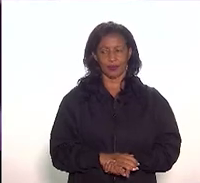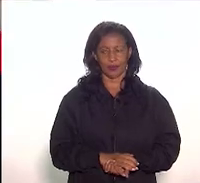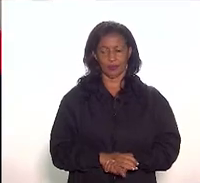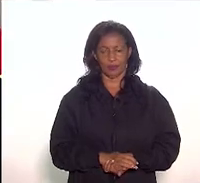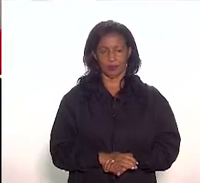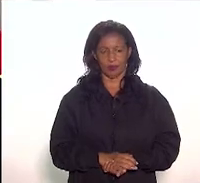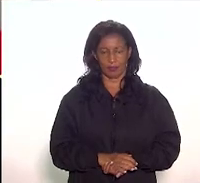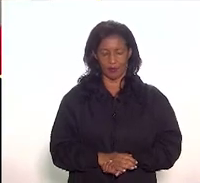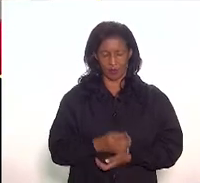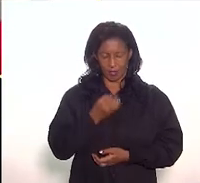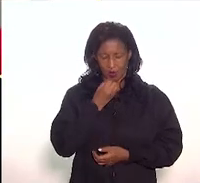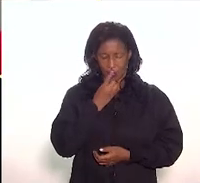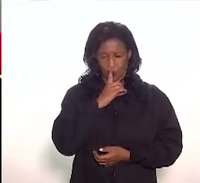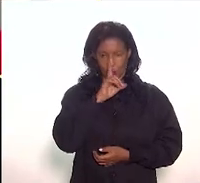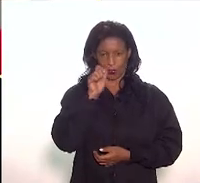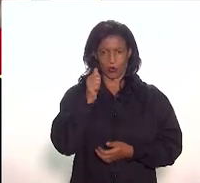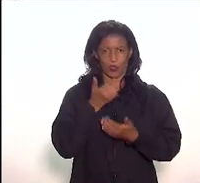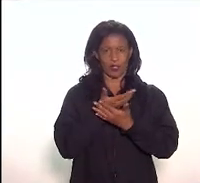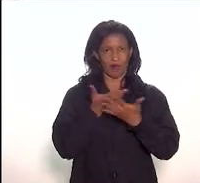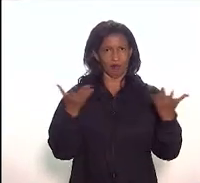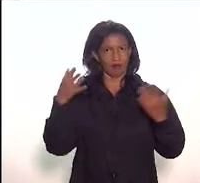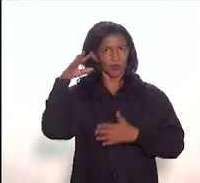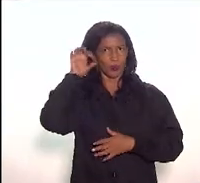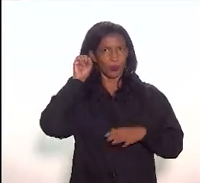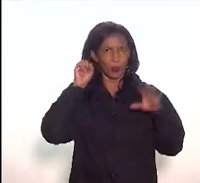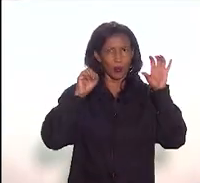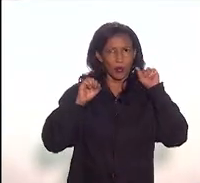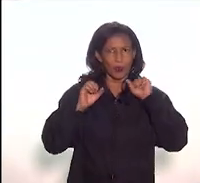Bom dia. Todos me escutam?